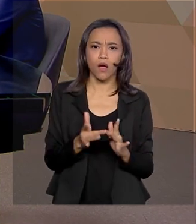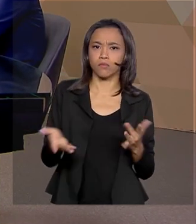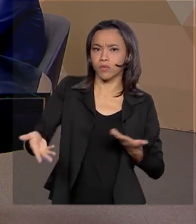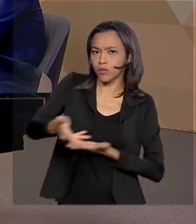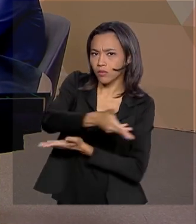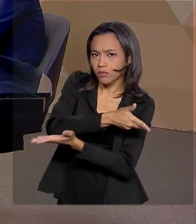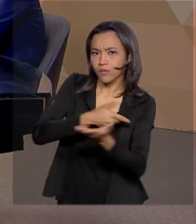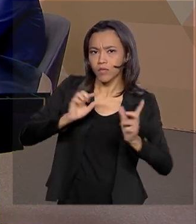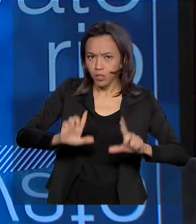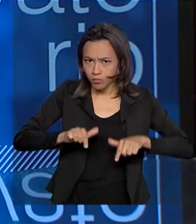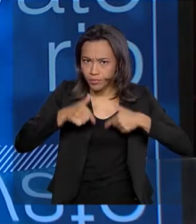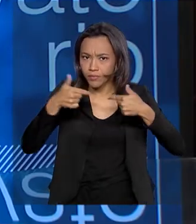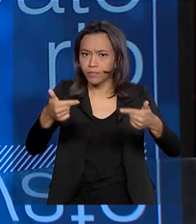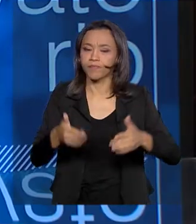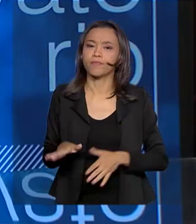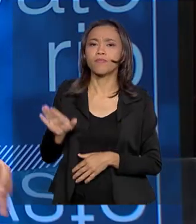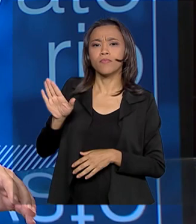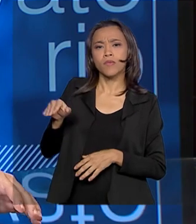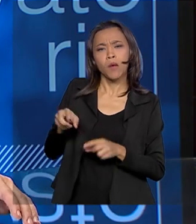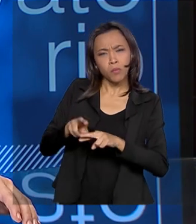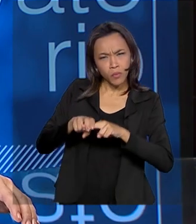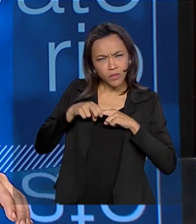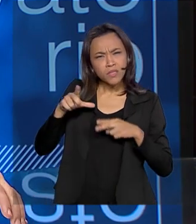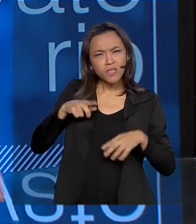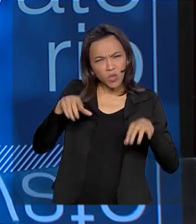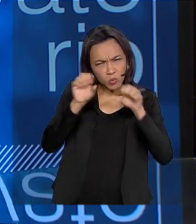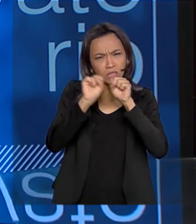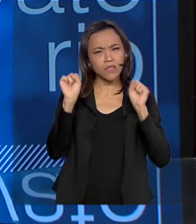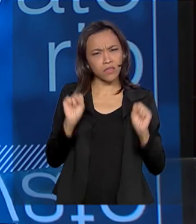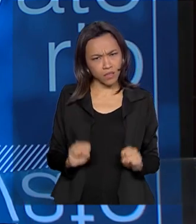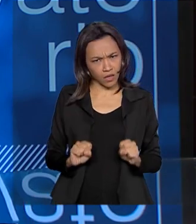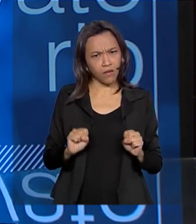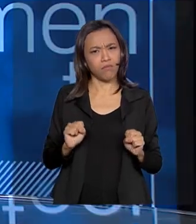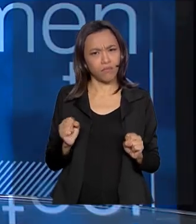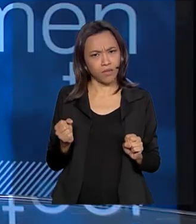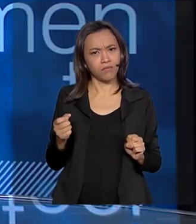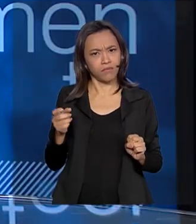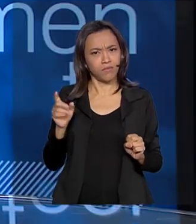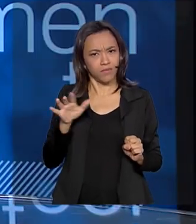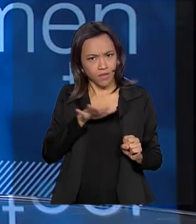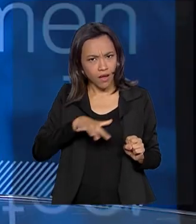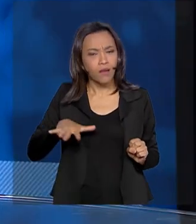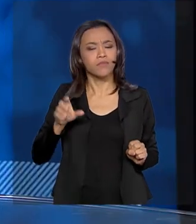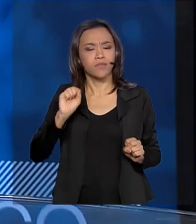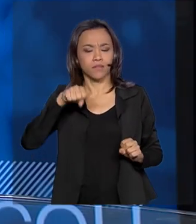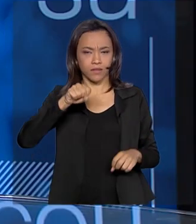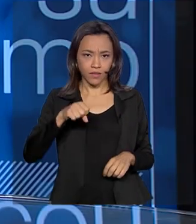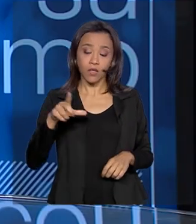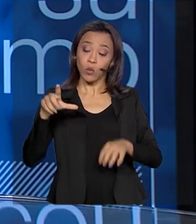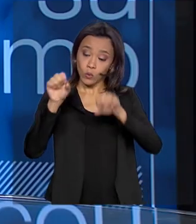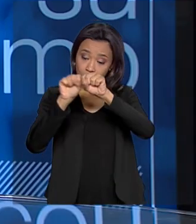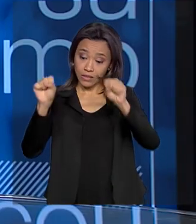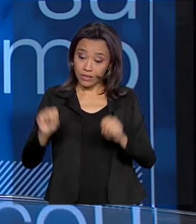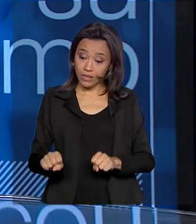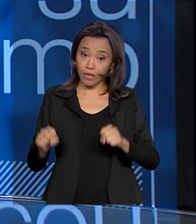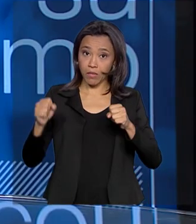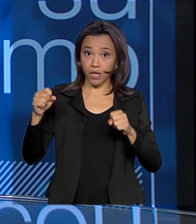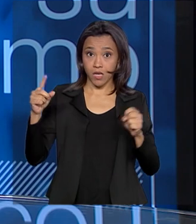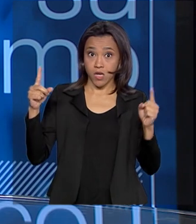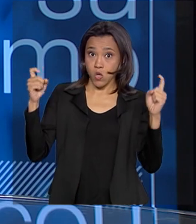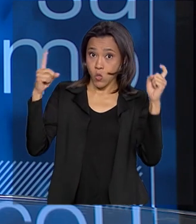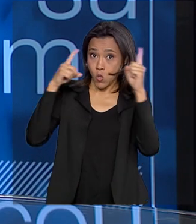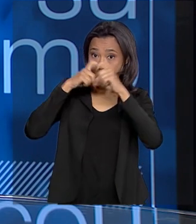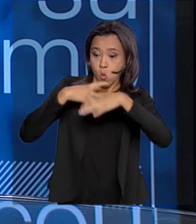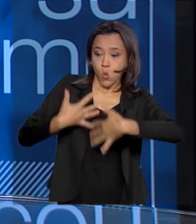trabalho conjunto. É por isso que existe um Sistema Nacional de Gestão dos Recursos Hídricos. Exatamente. O sistema é bastante complexo e ele